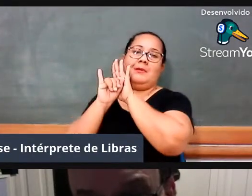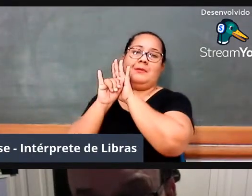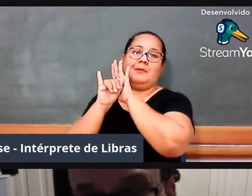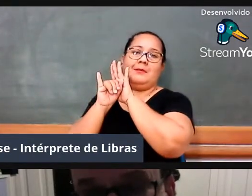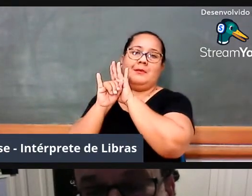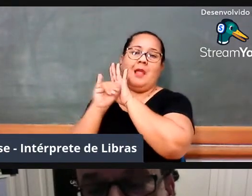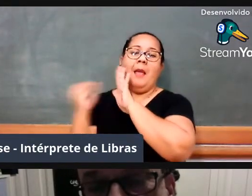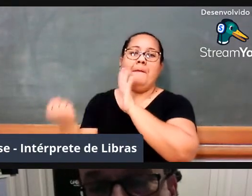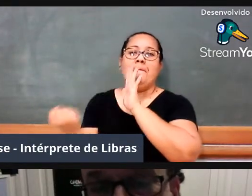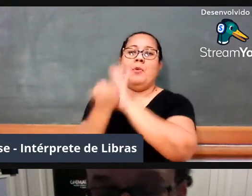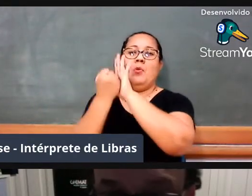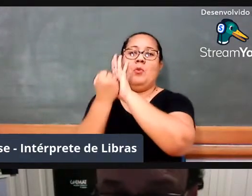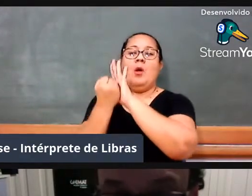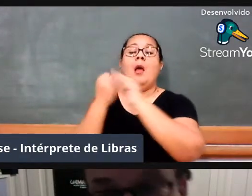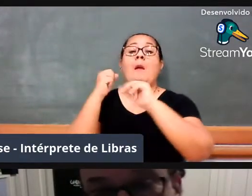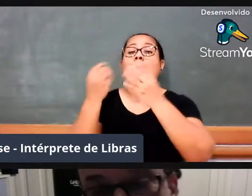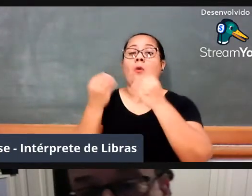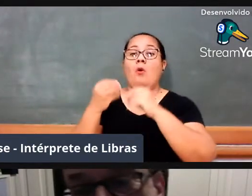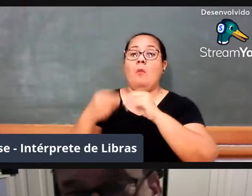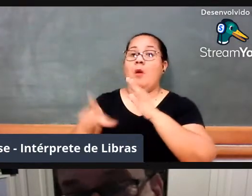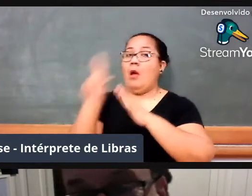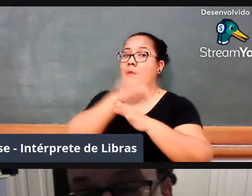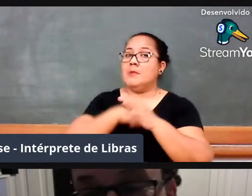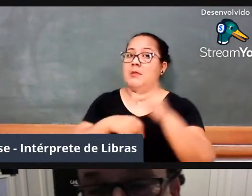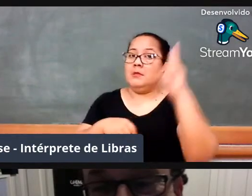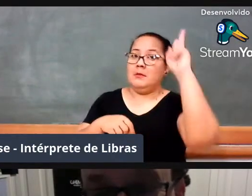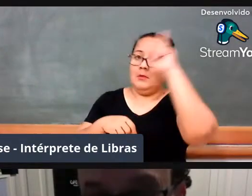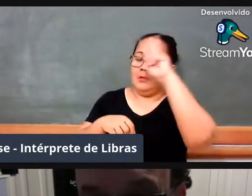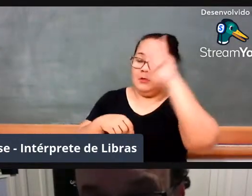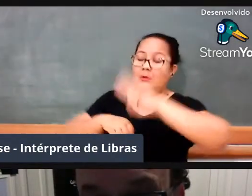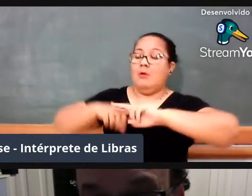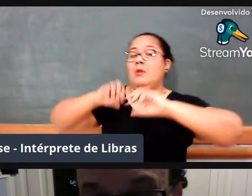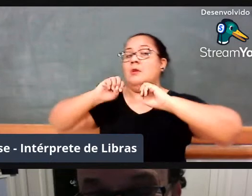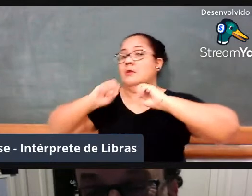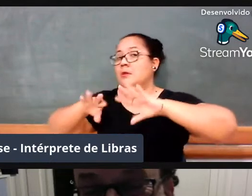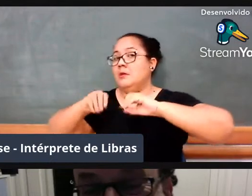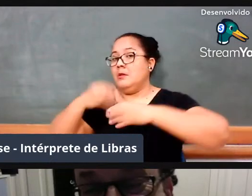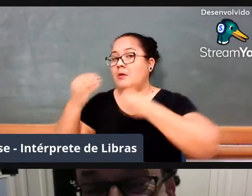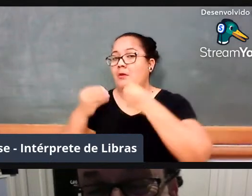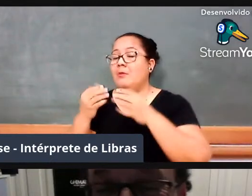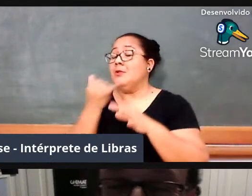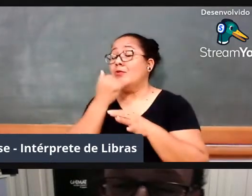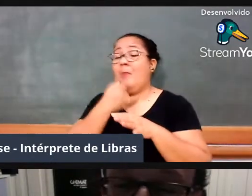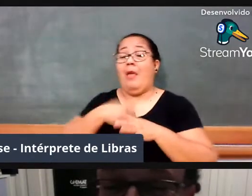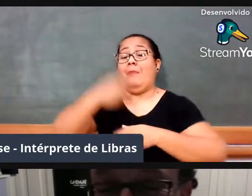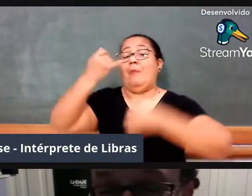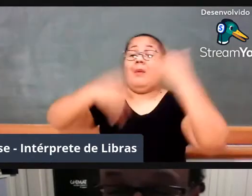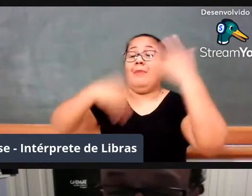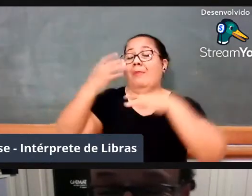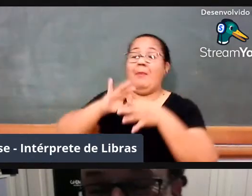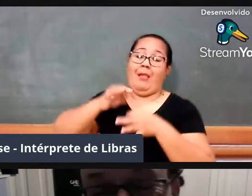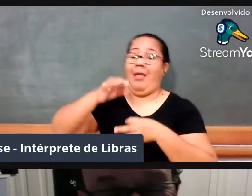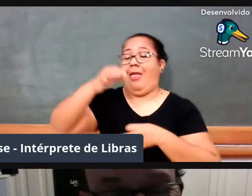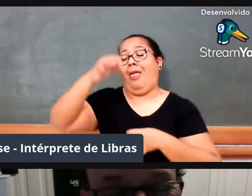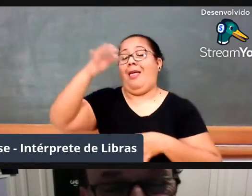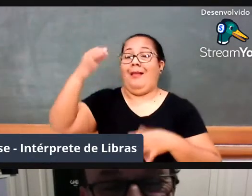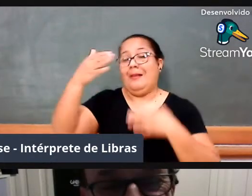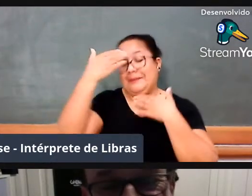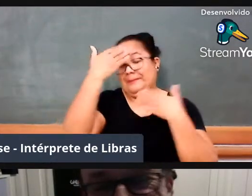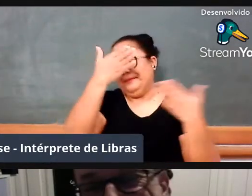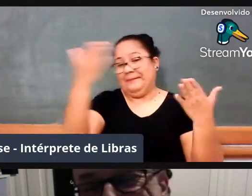histórica, por saber por que que ensina isso, né? Então, vocês já viram que eu falo demais, eu vou parar aqui, muito obrigado.